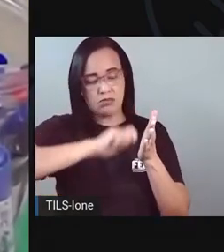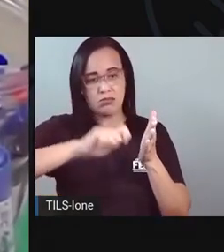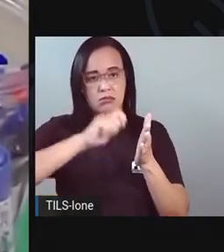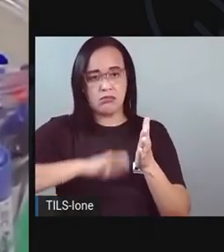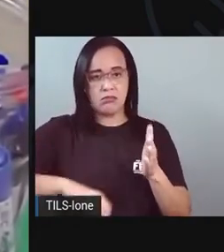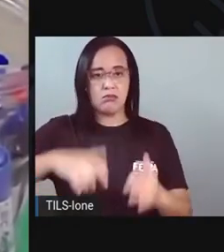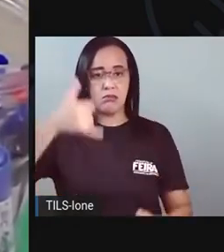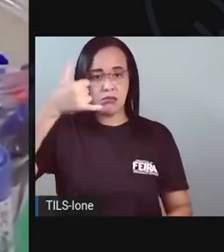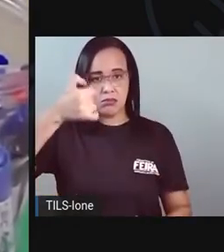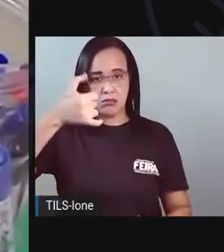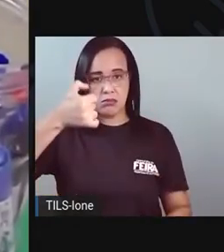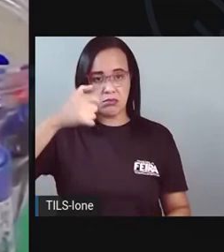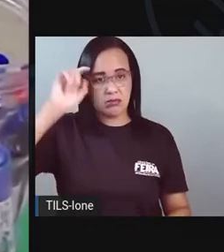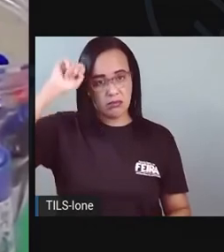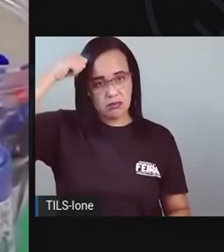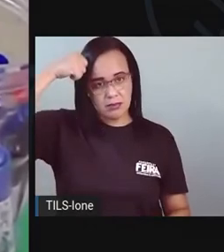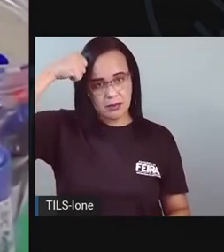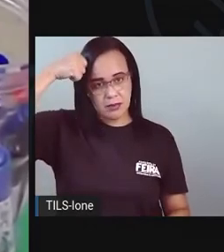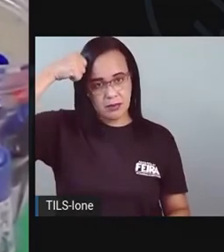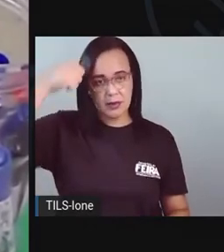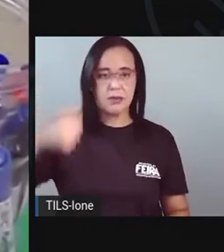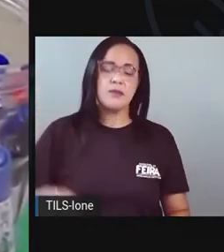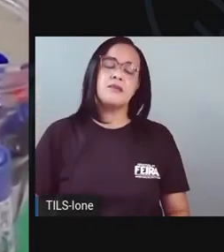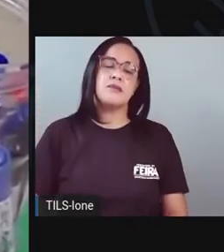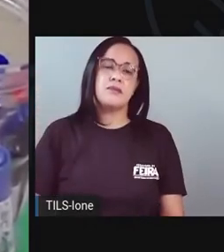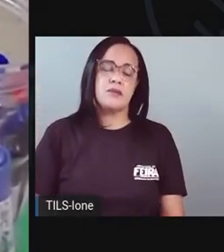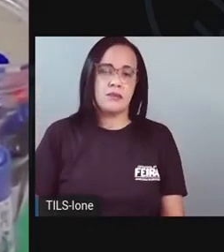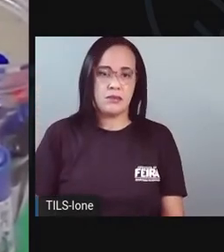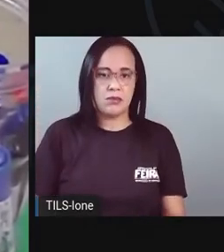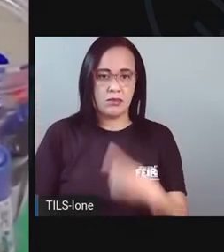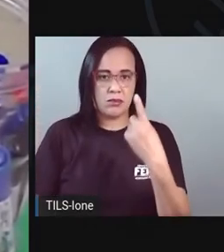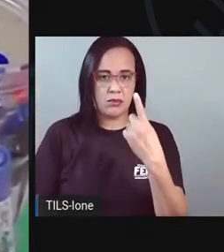esse preto vai escrever direitinho. Então, vamos lá. Um.